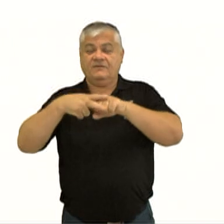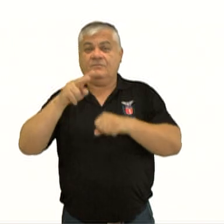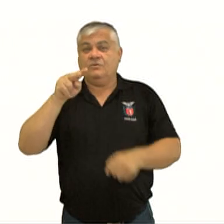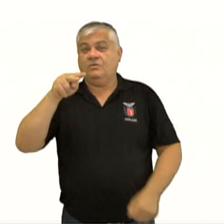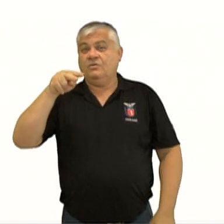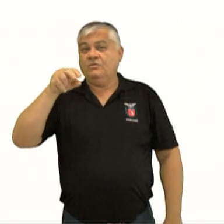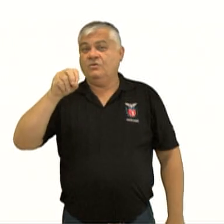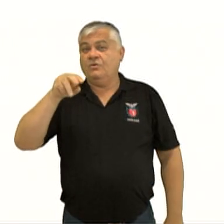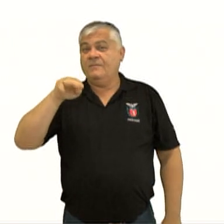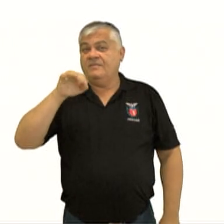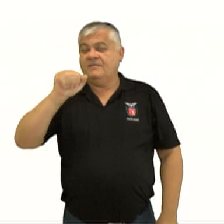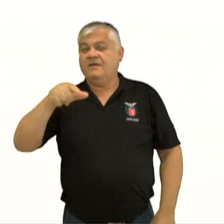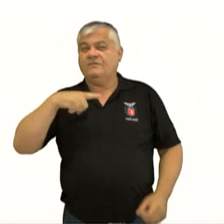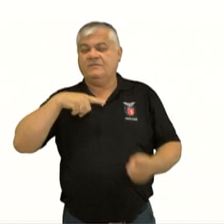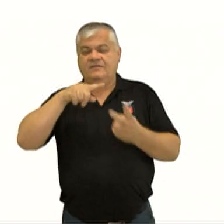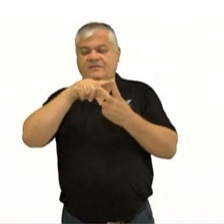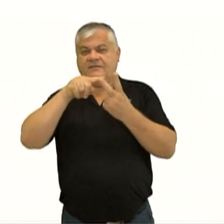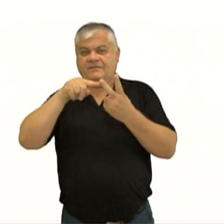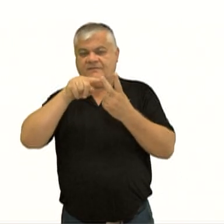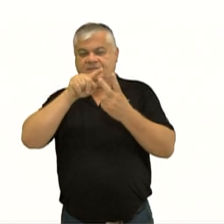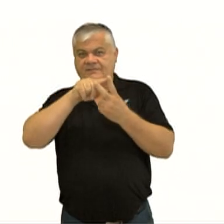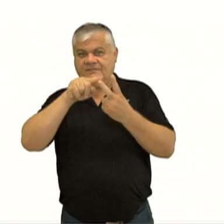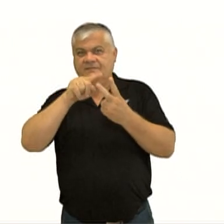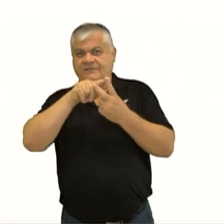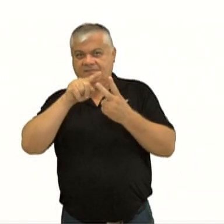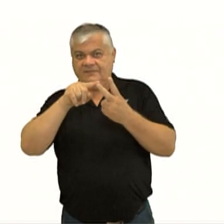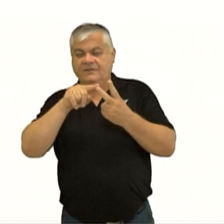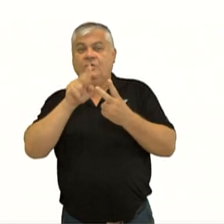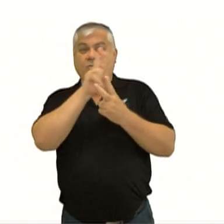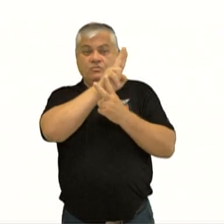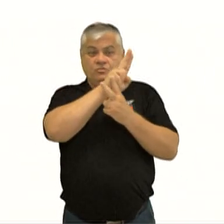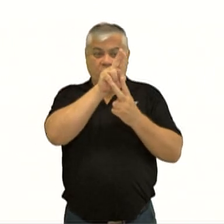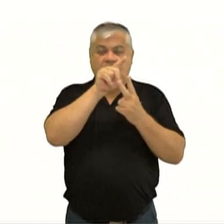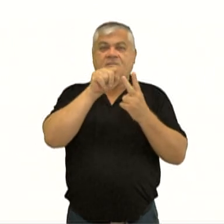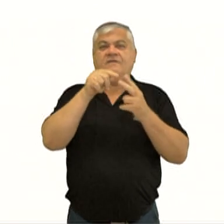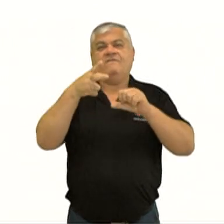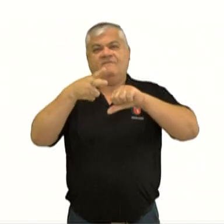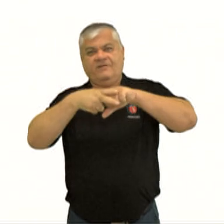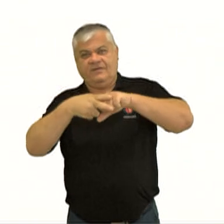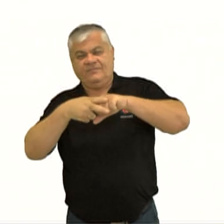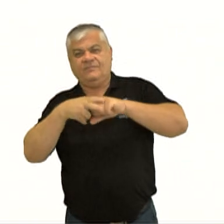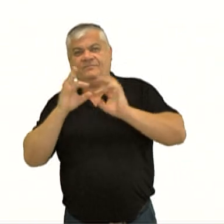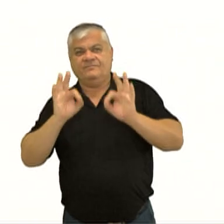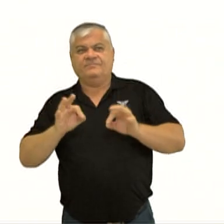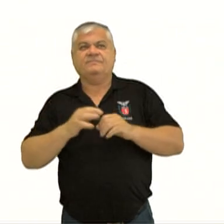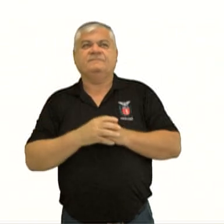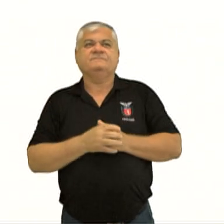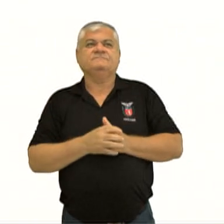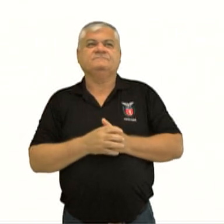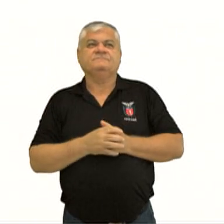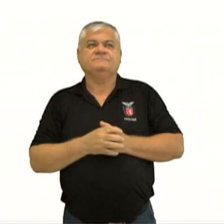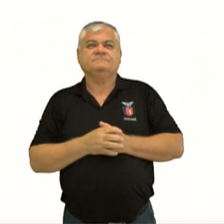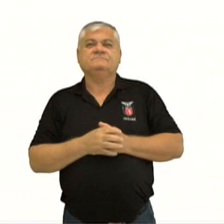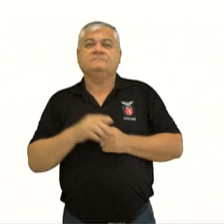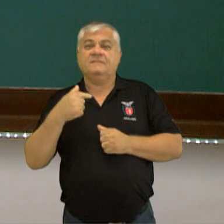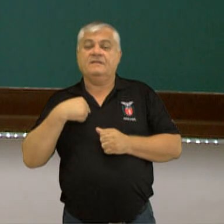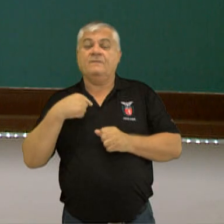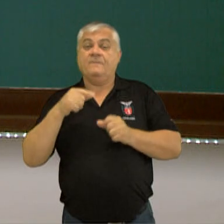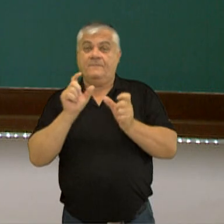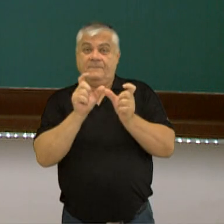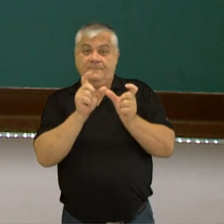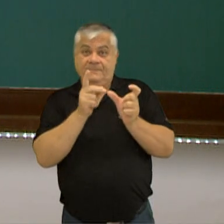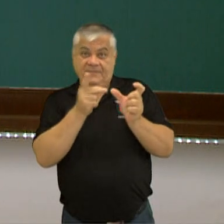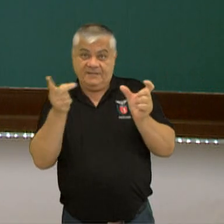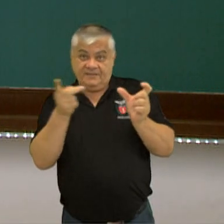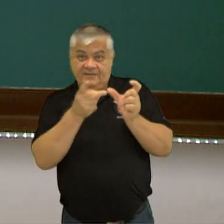quando há dois núcleos significativos. Um verbo e um nome. Ok? Então, vejam. Predicado verbal,